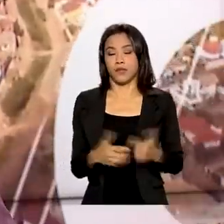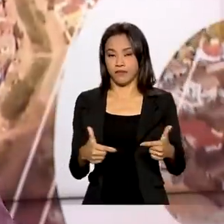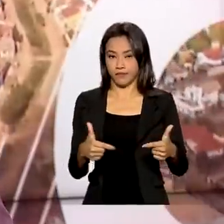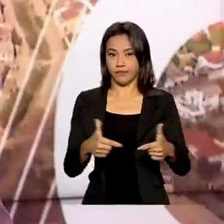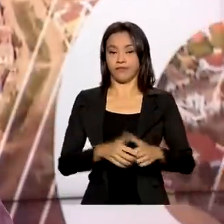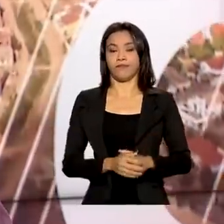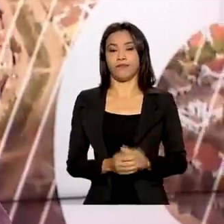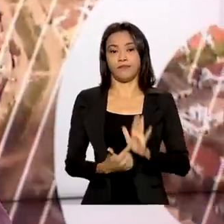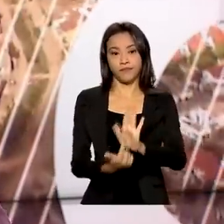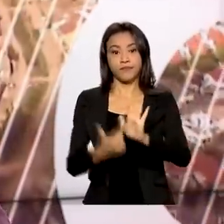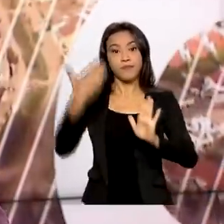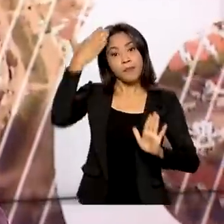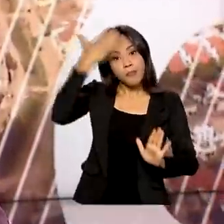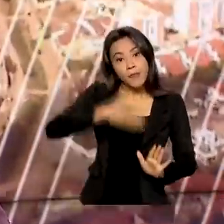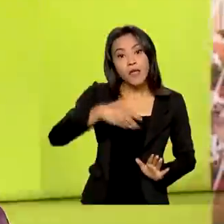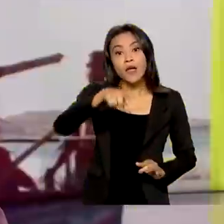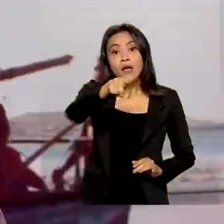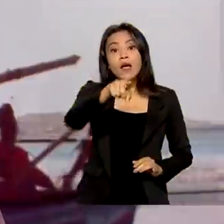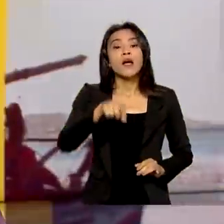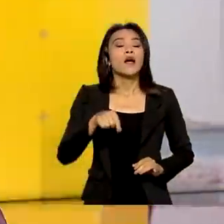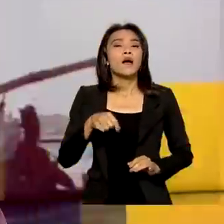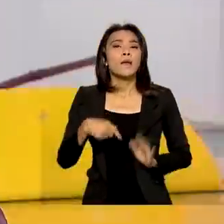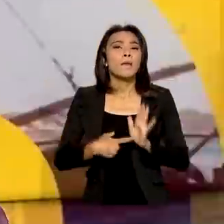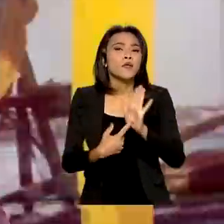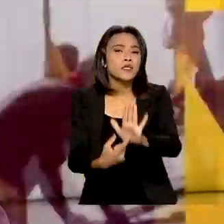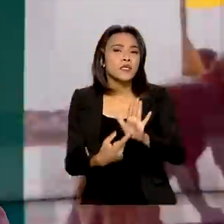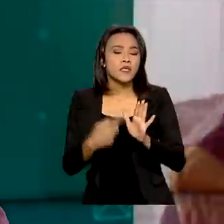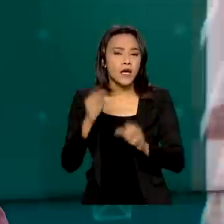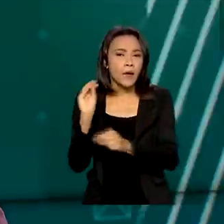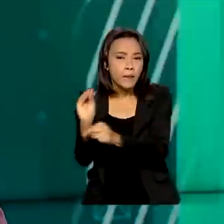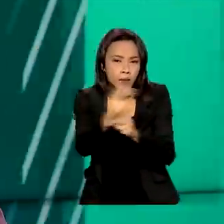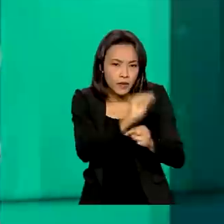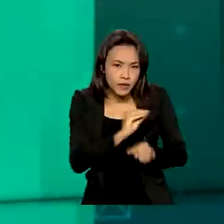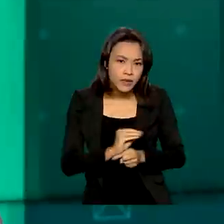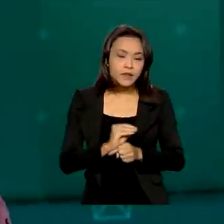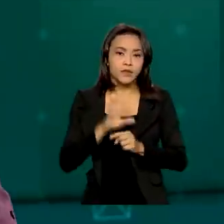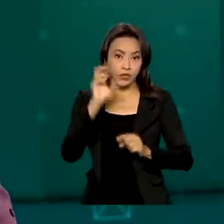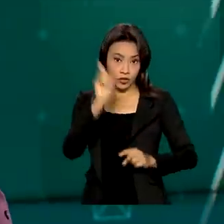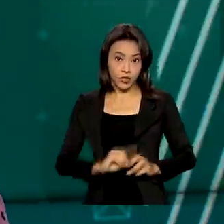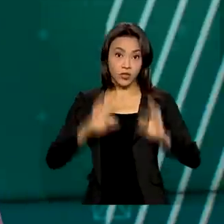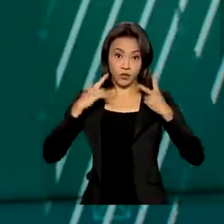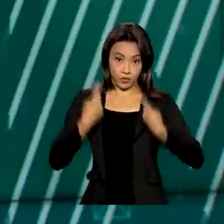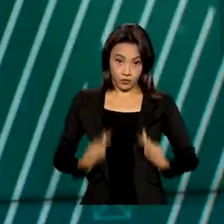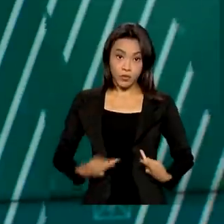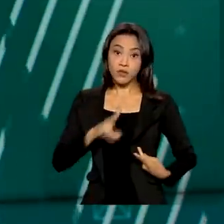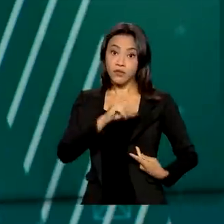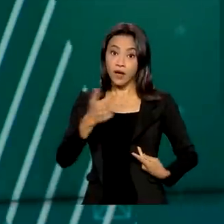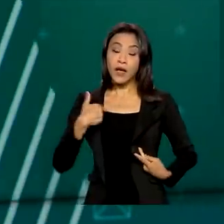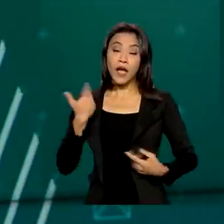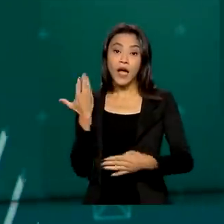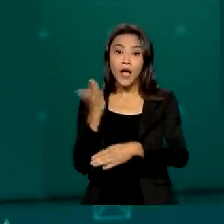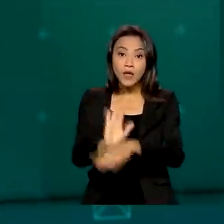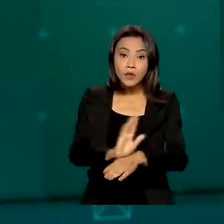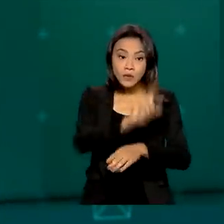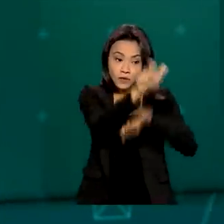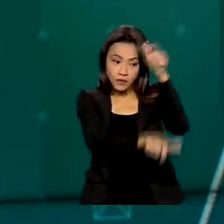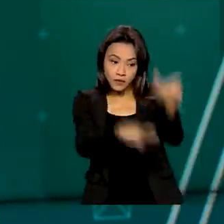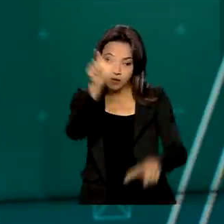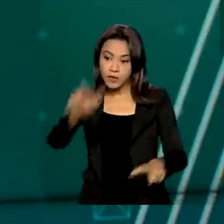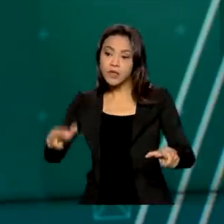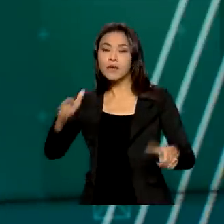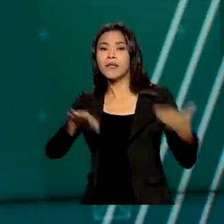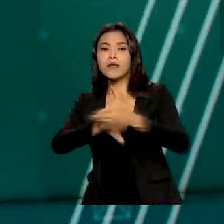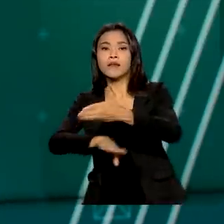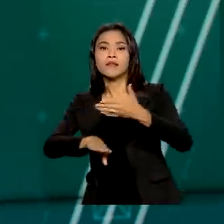A Rede de Proteção dos Direitos Humanos ganhou uma nova estrutura que vai permitir um maior alcance do cidadão a políticas públicas.